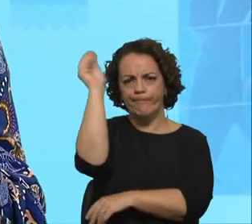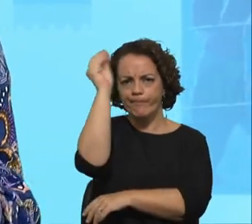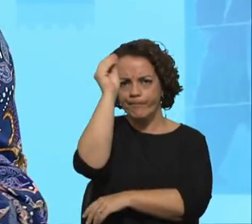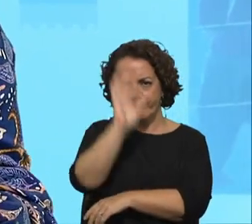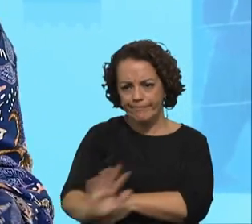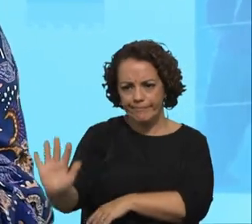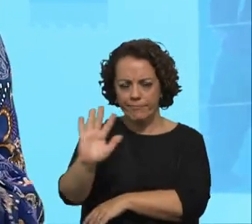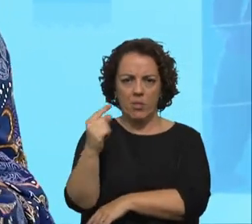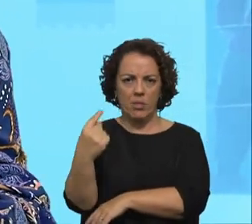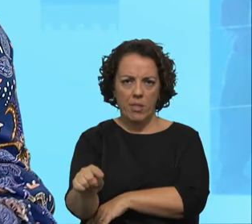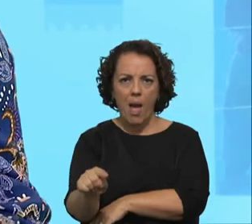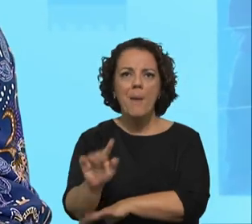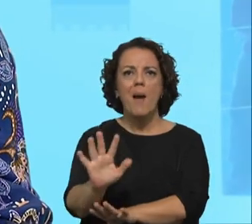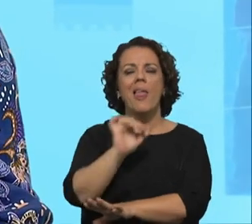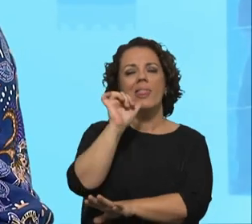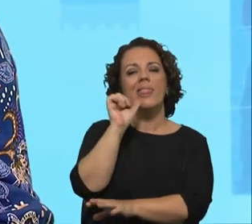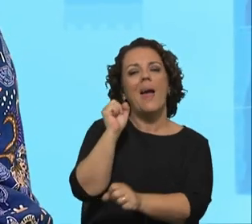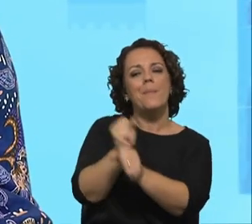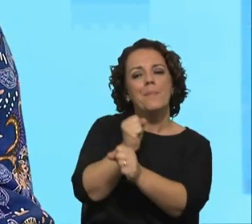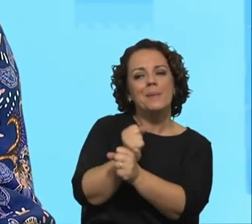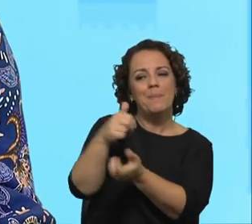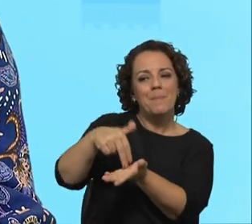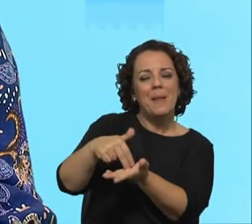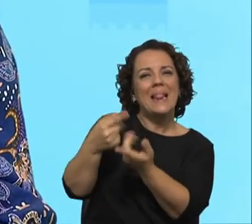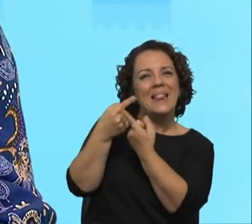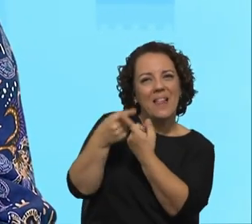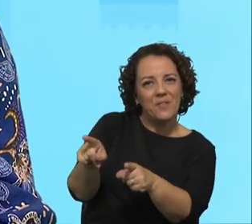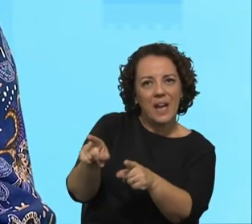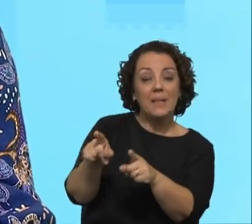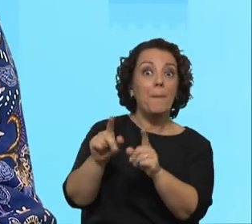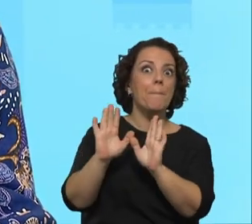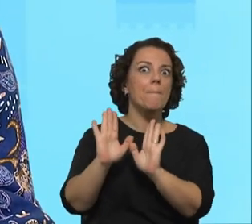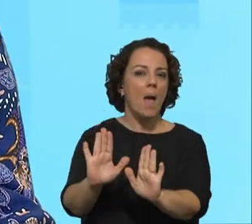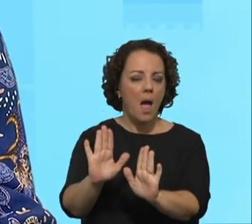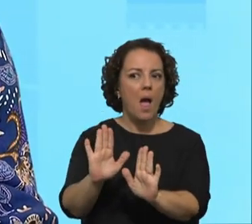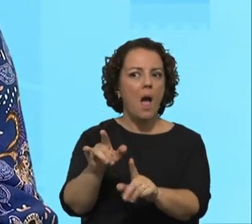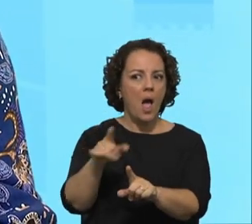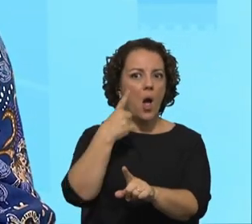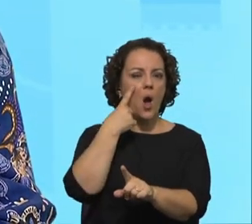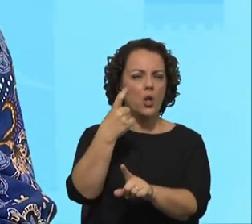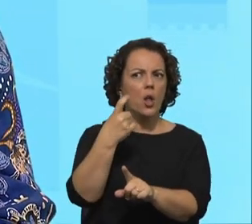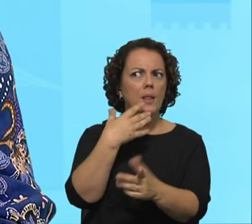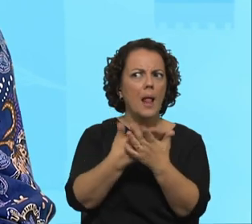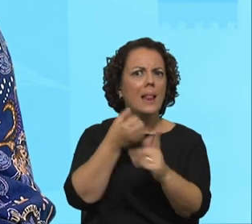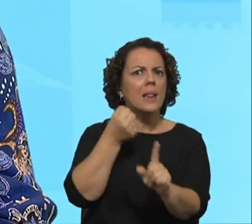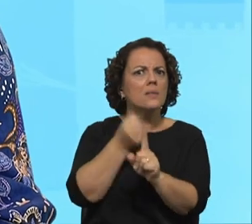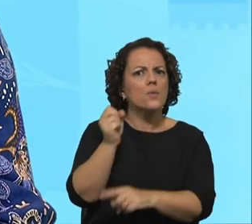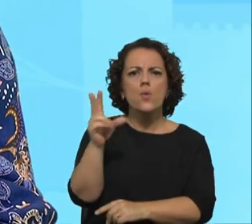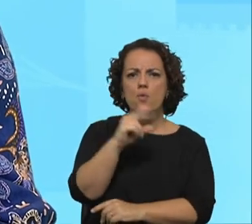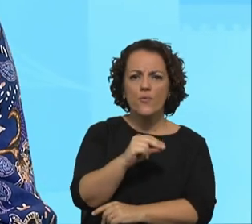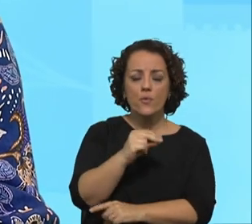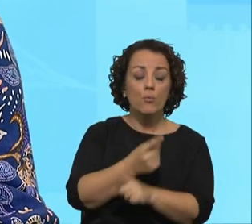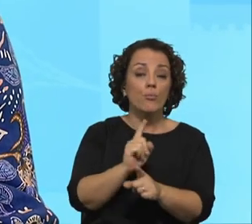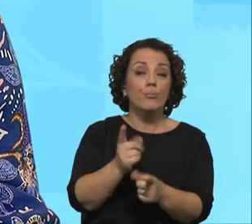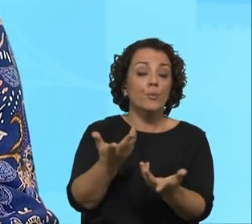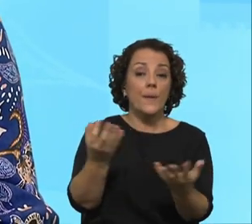por uma presença diferente e um trabalho diferente, mas até aí se tem verificado um novo desafio, porque muitas pessoas